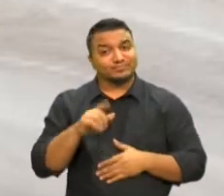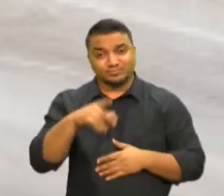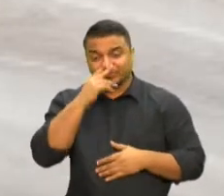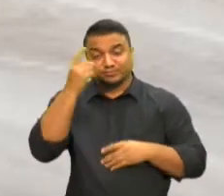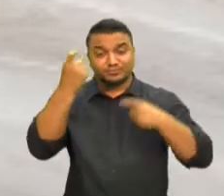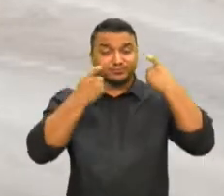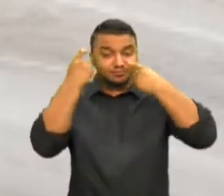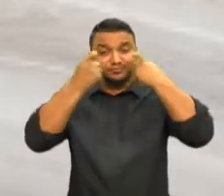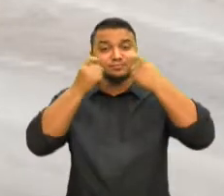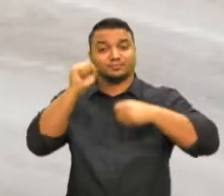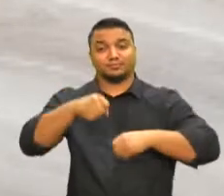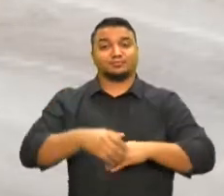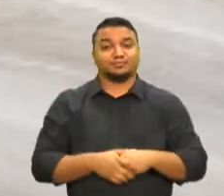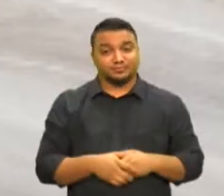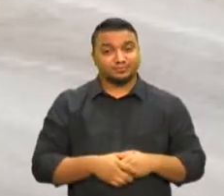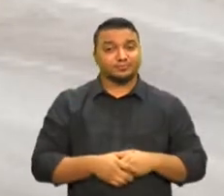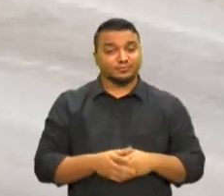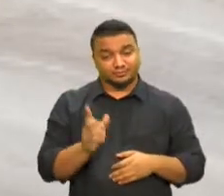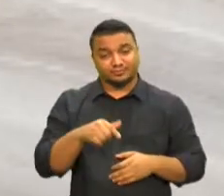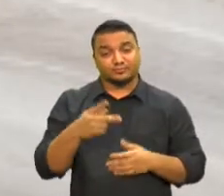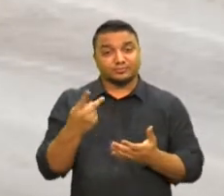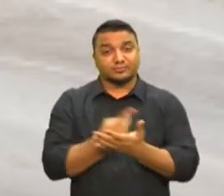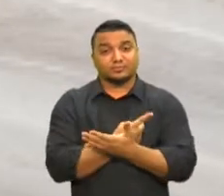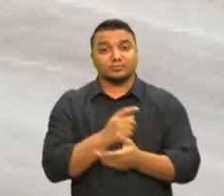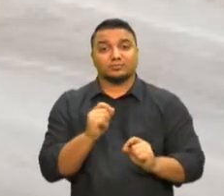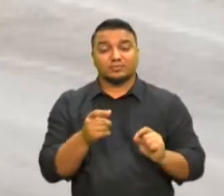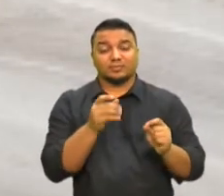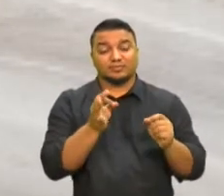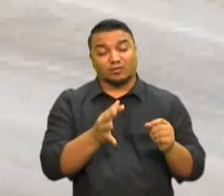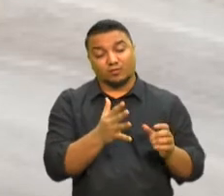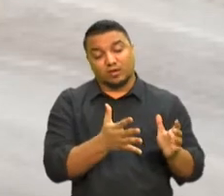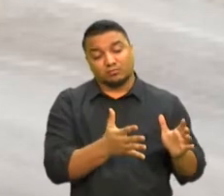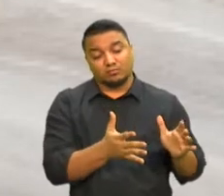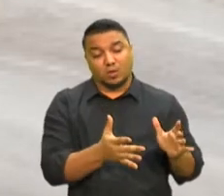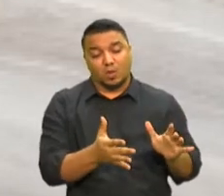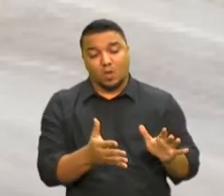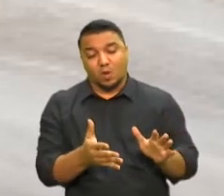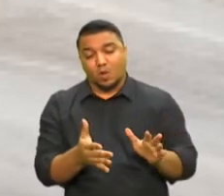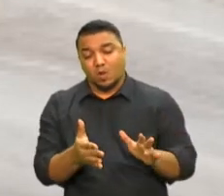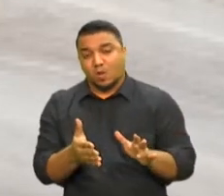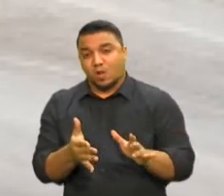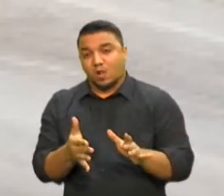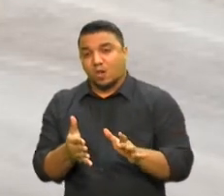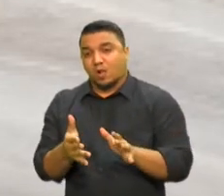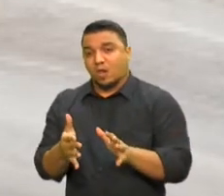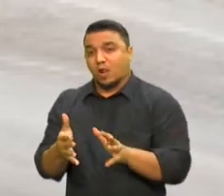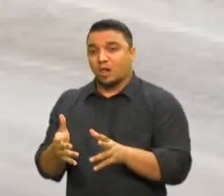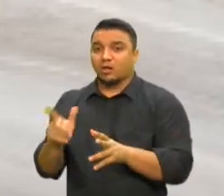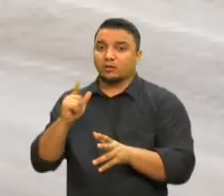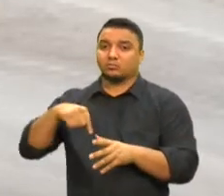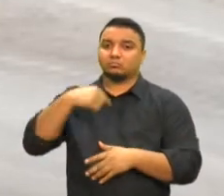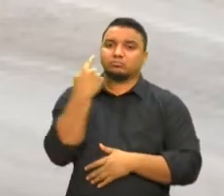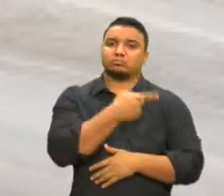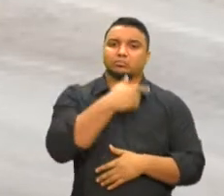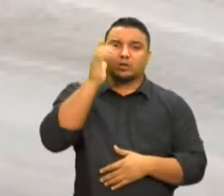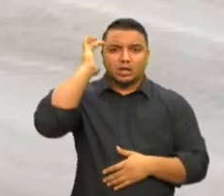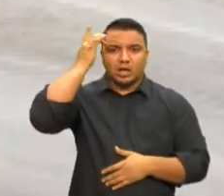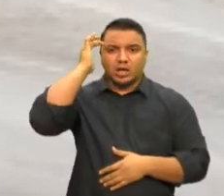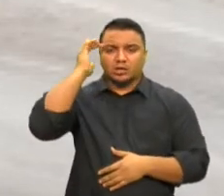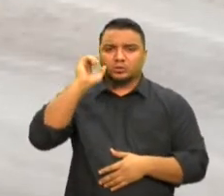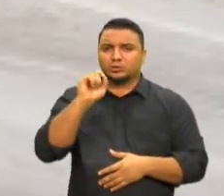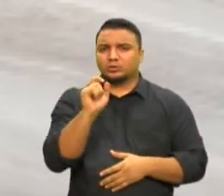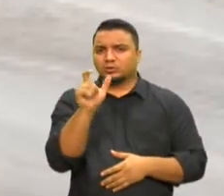É algo que tende a nos querer fazer achar que estamos aí diante de